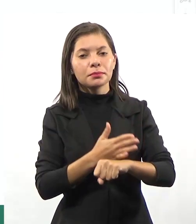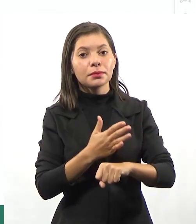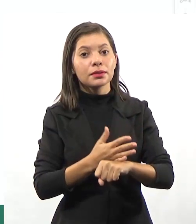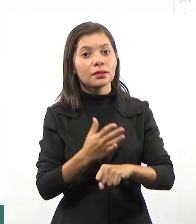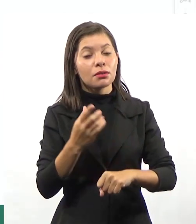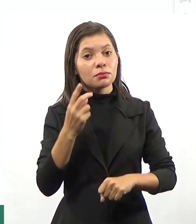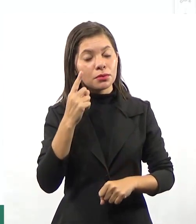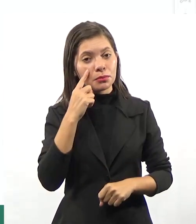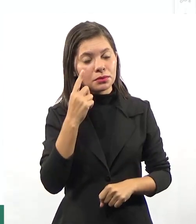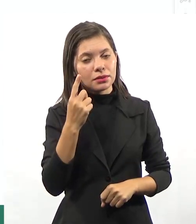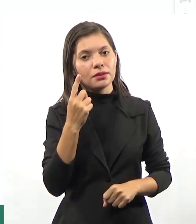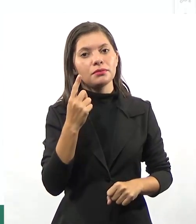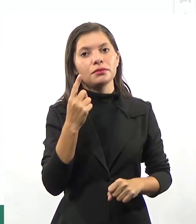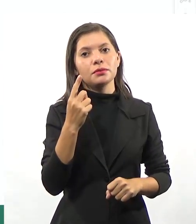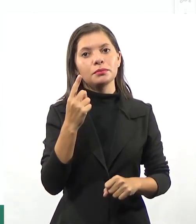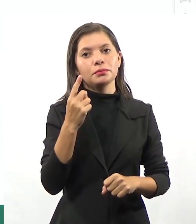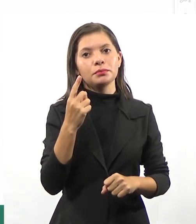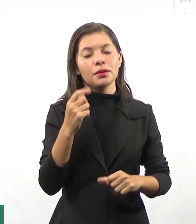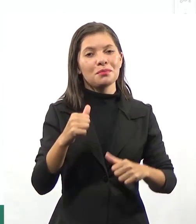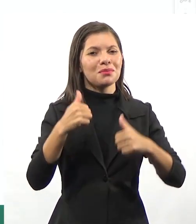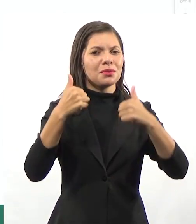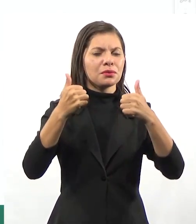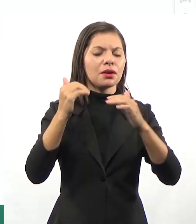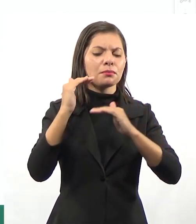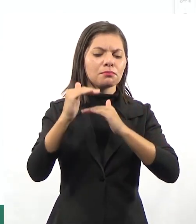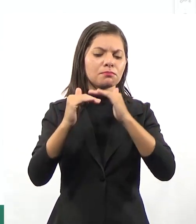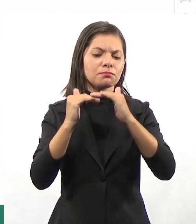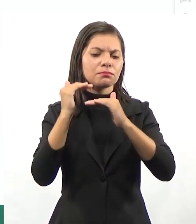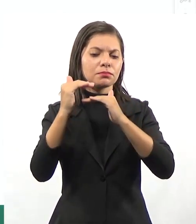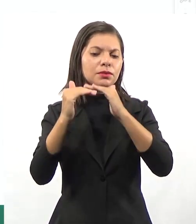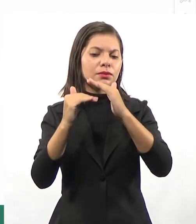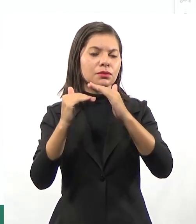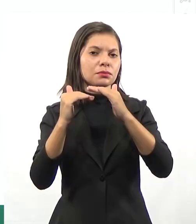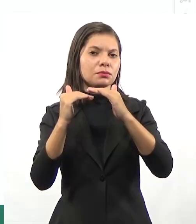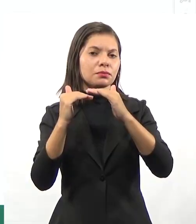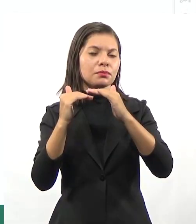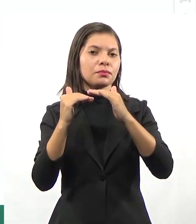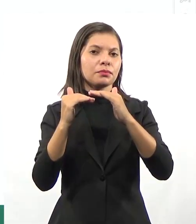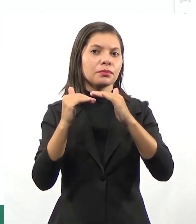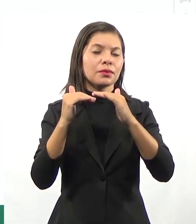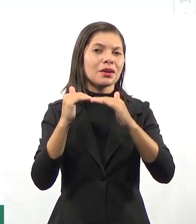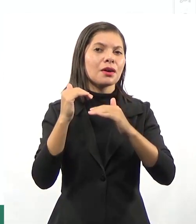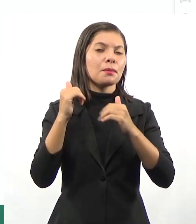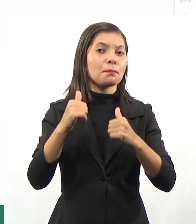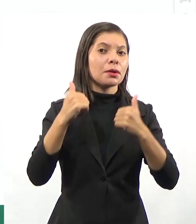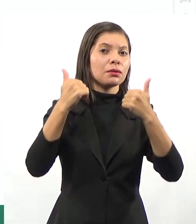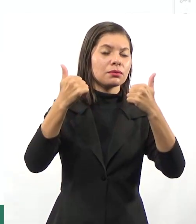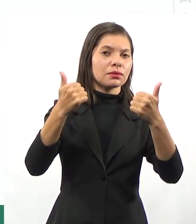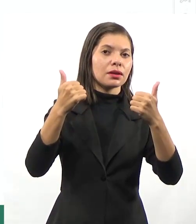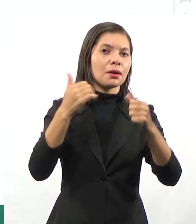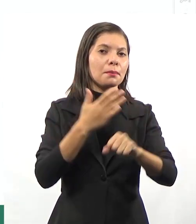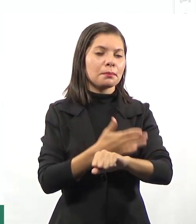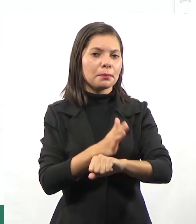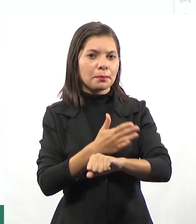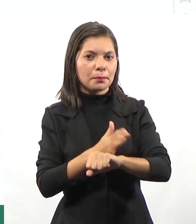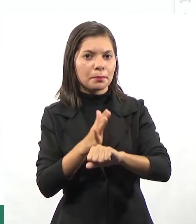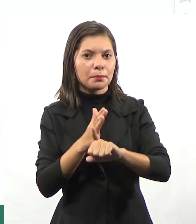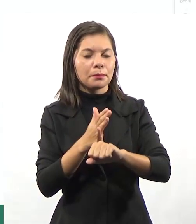tecnologia era muito em melhorar o processo produtivo, em melhorar a prática produtiva.